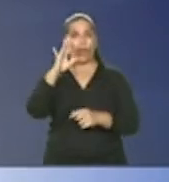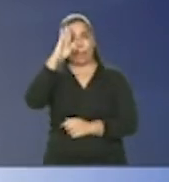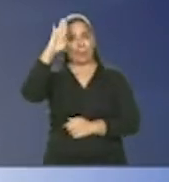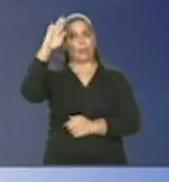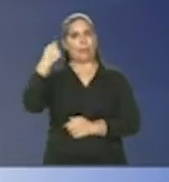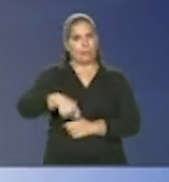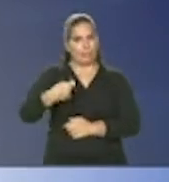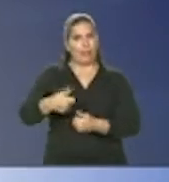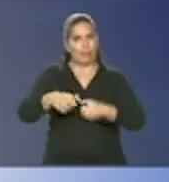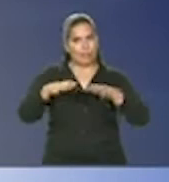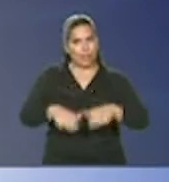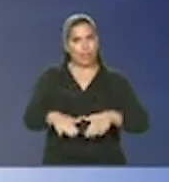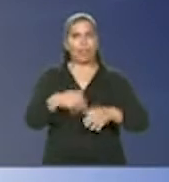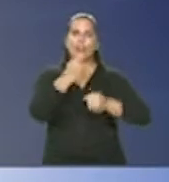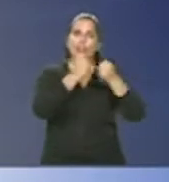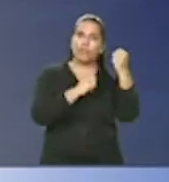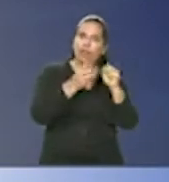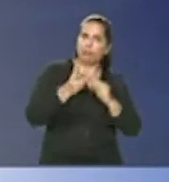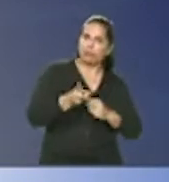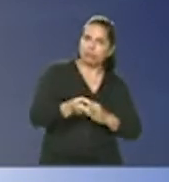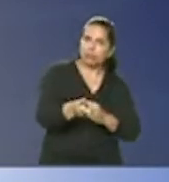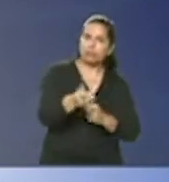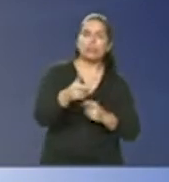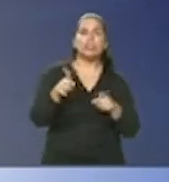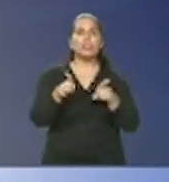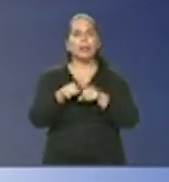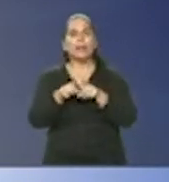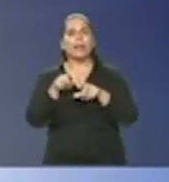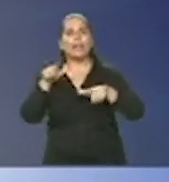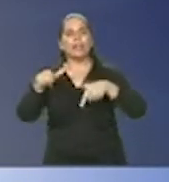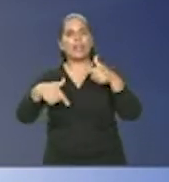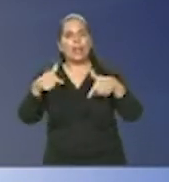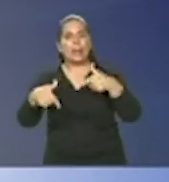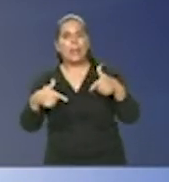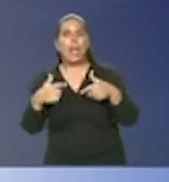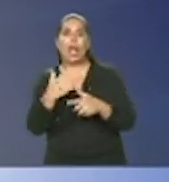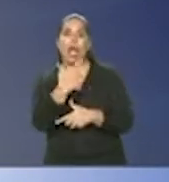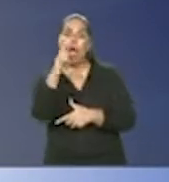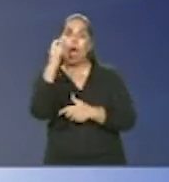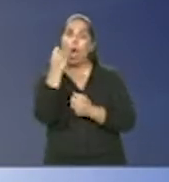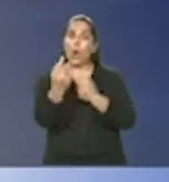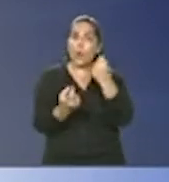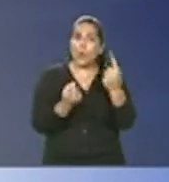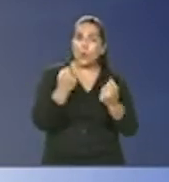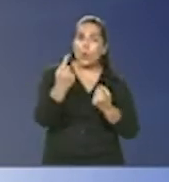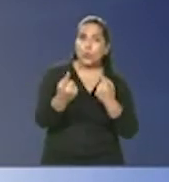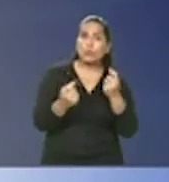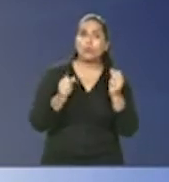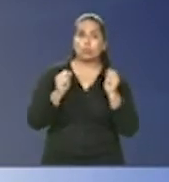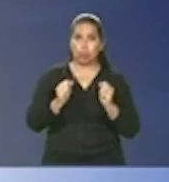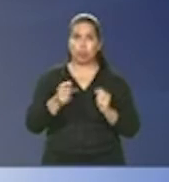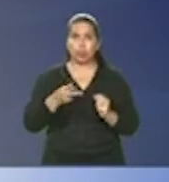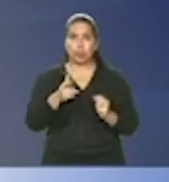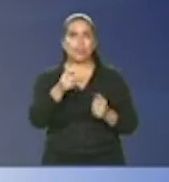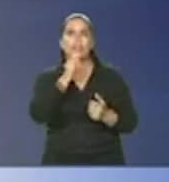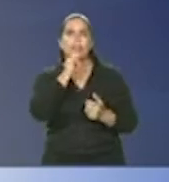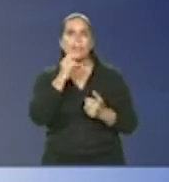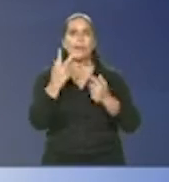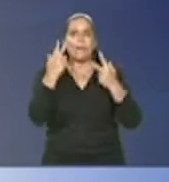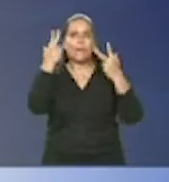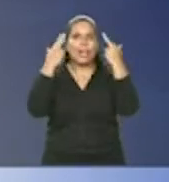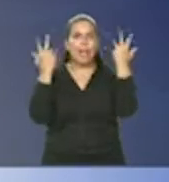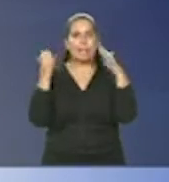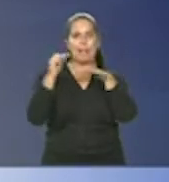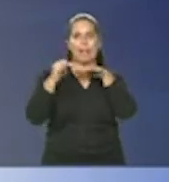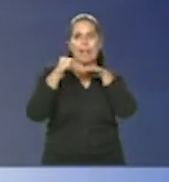a indústria permaneceu funcionando, os serviços, desde que não sejam aqueles serviços próximos, serviços, tipo cortar cabelo, fazer